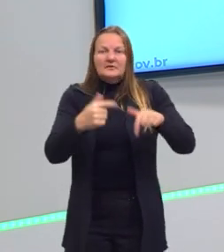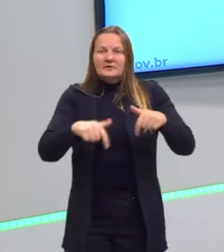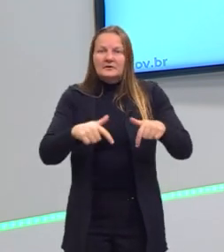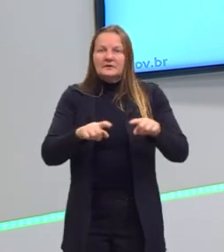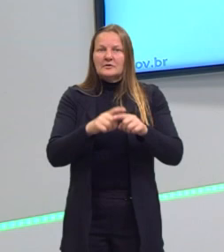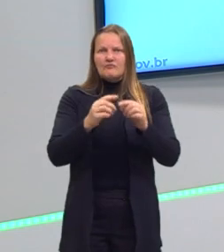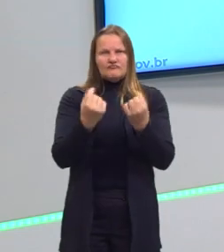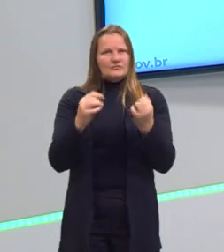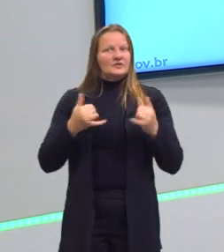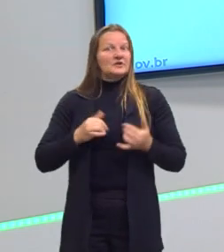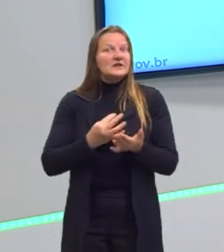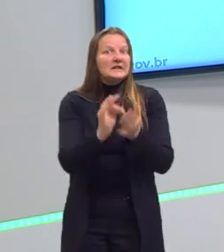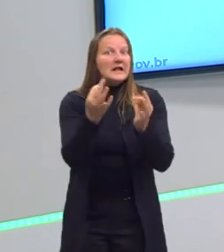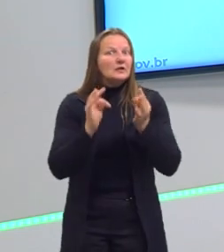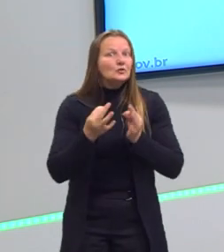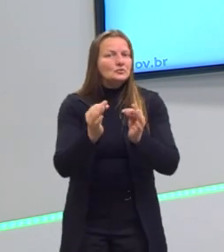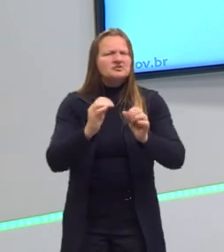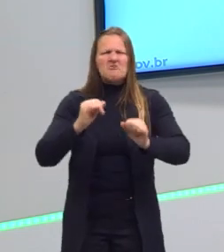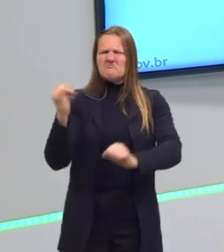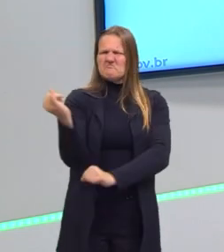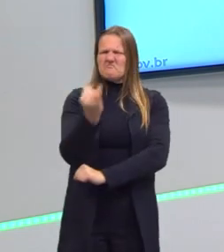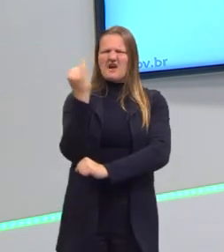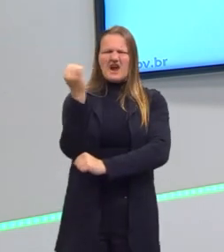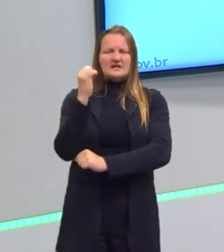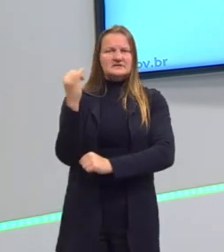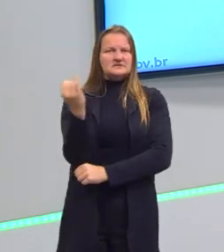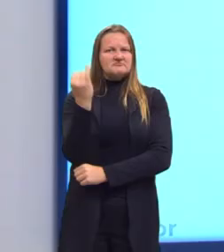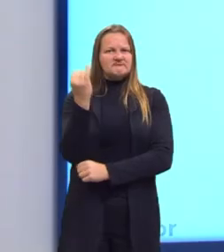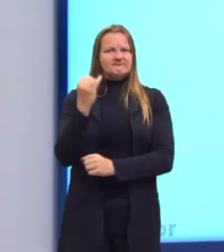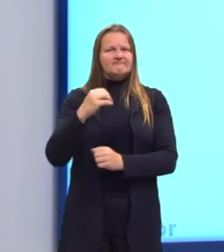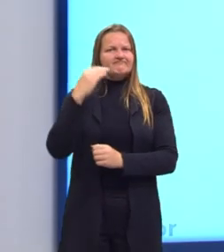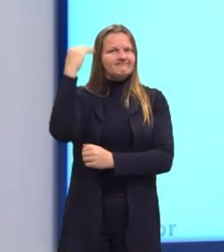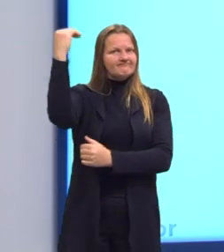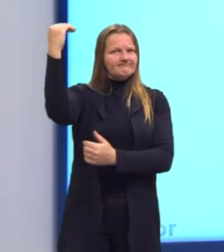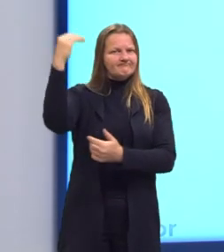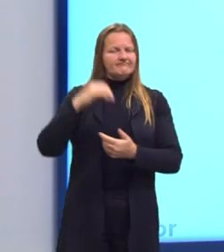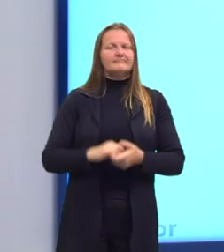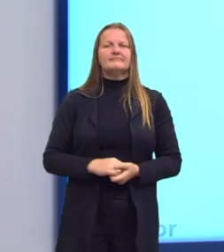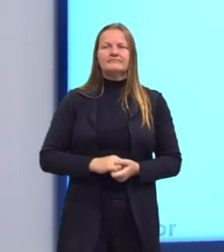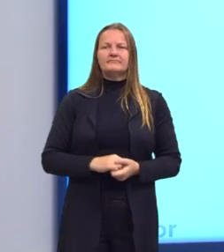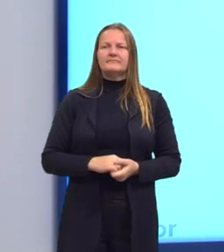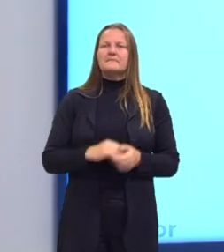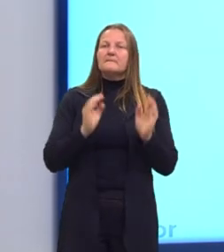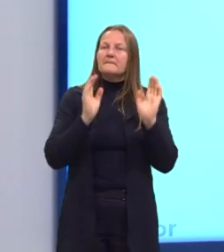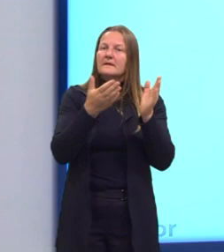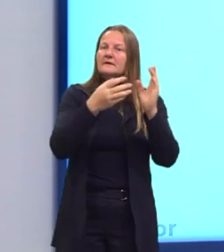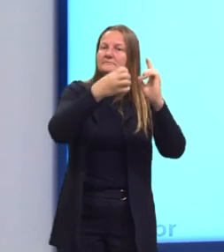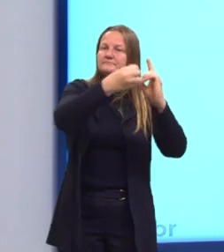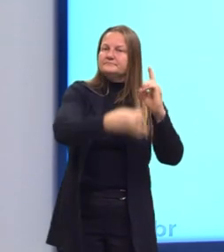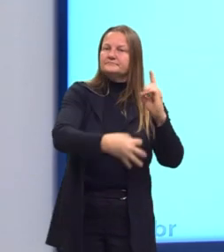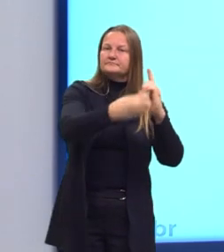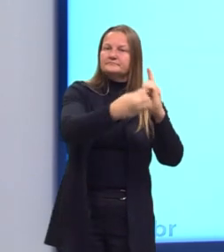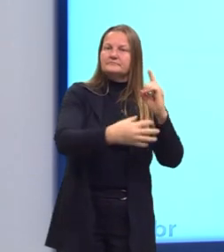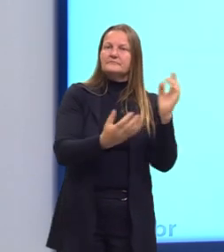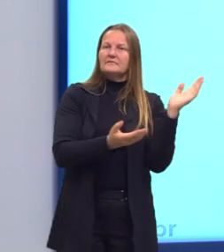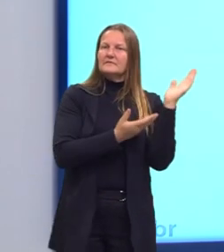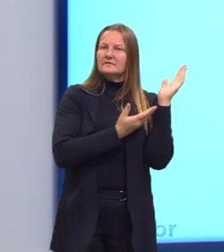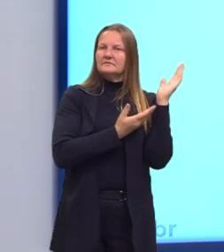passarem a oferecer tecnologia e assim muito mais lucro. Nós já vimos algumas definições, mas enfim, mais uma aqui.